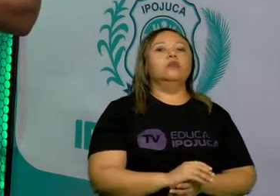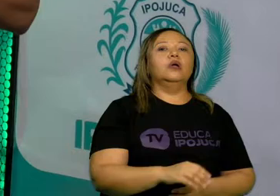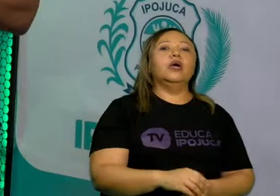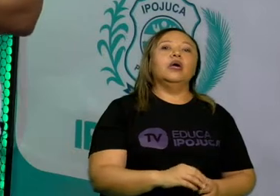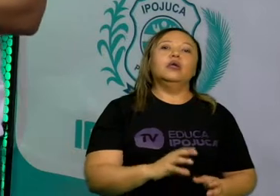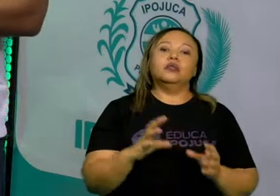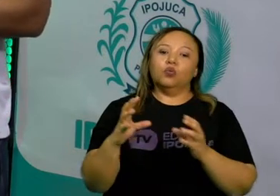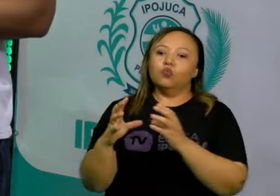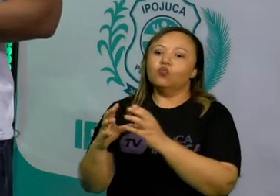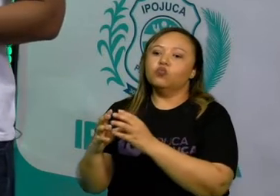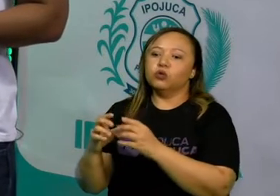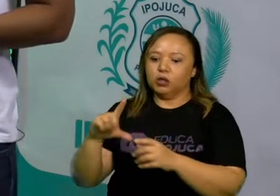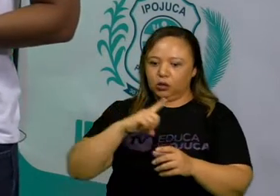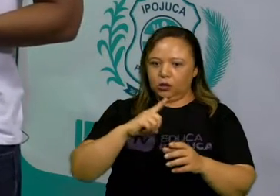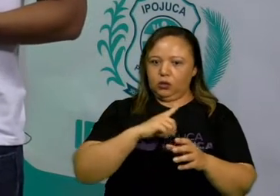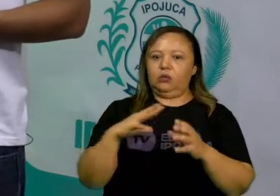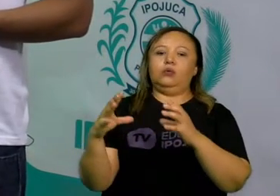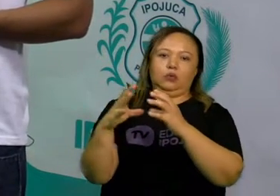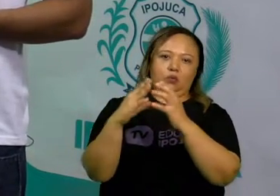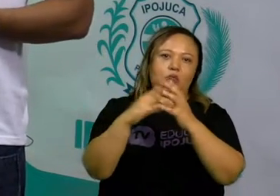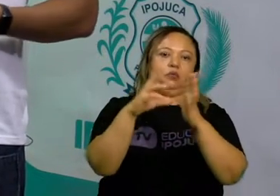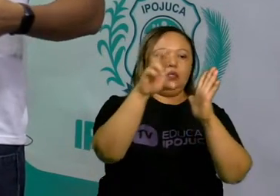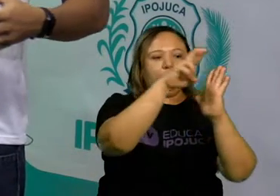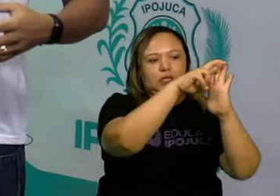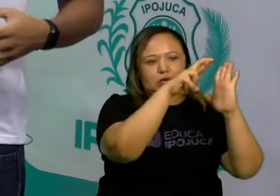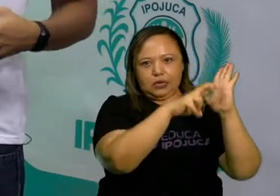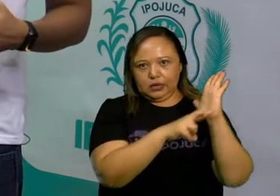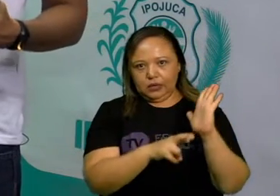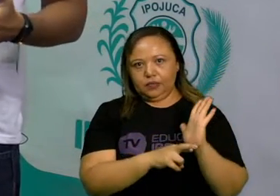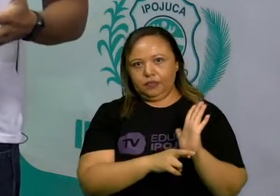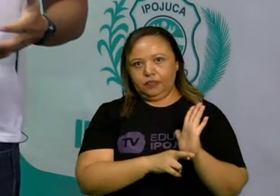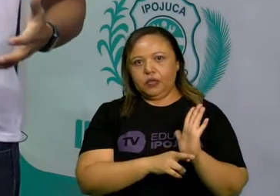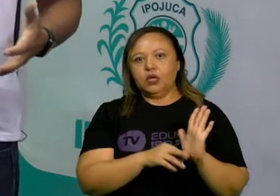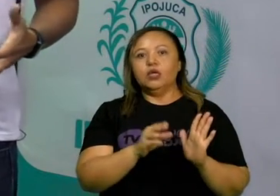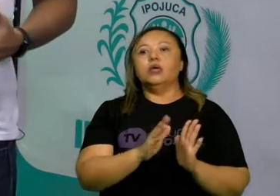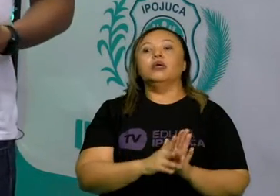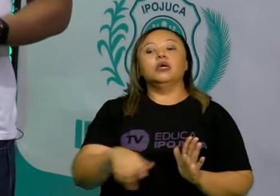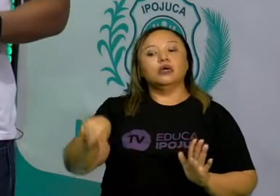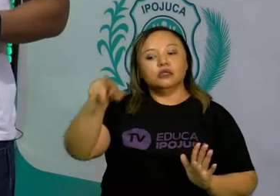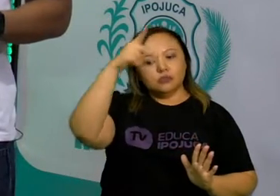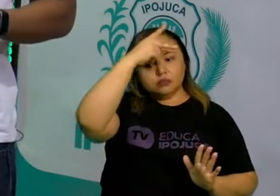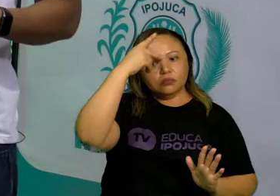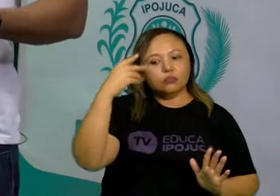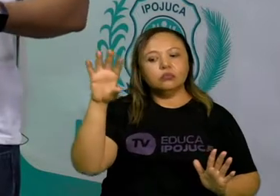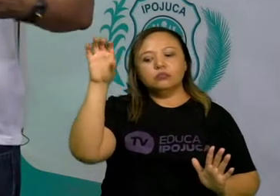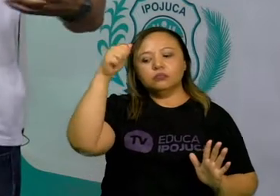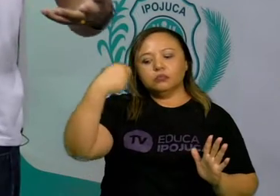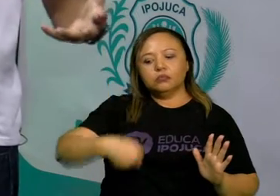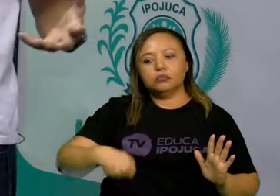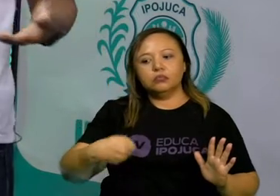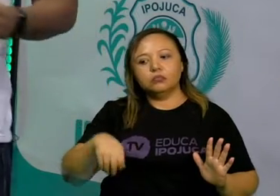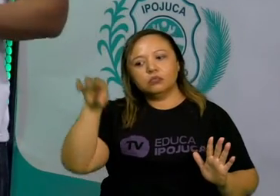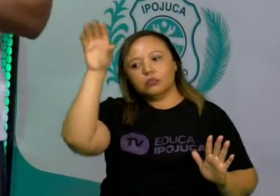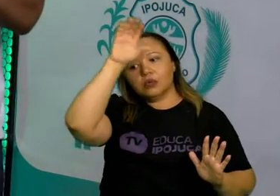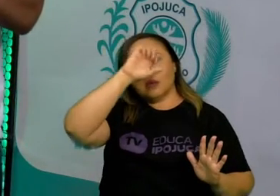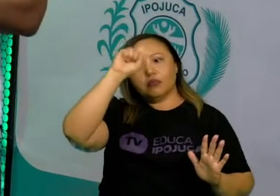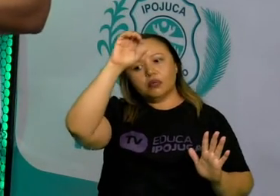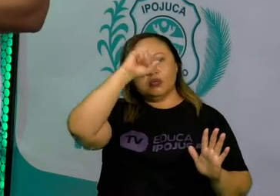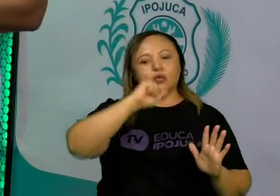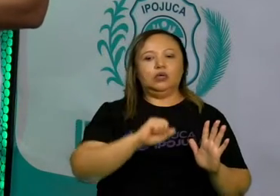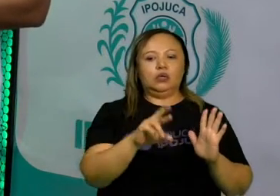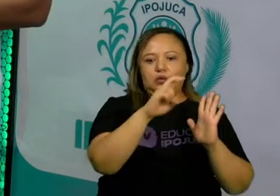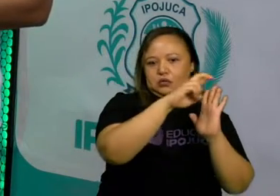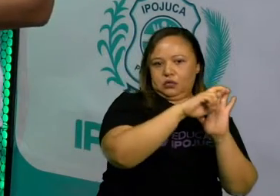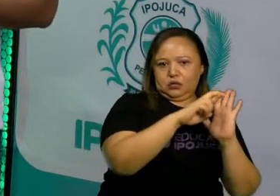conjunto de regras que vão ser compreendidas coletivamente. Essas